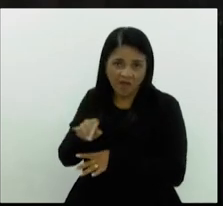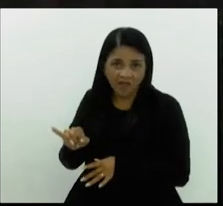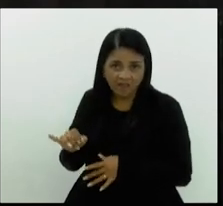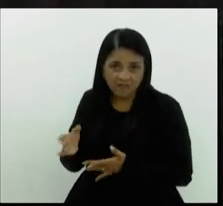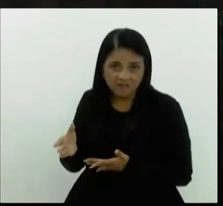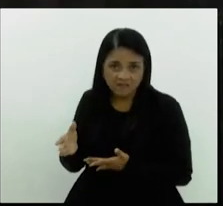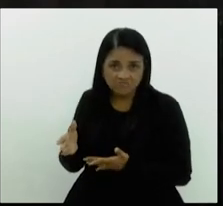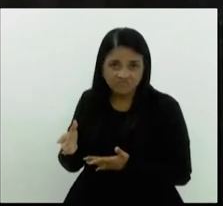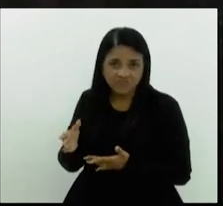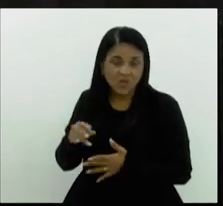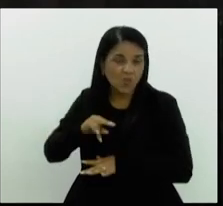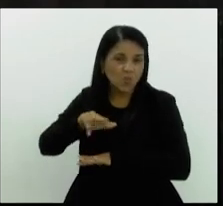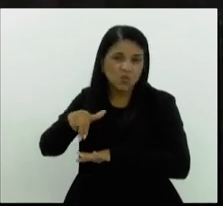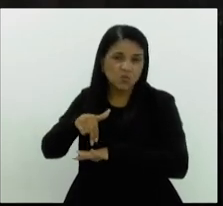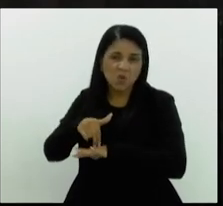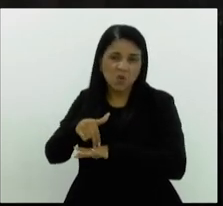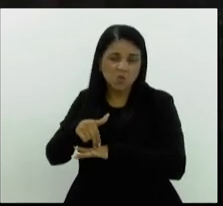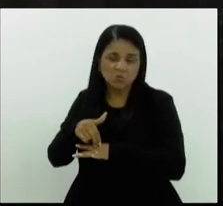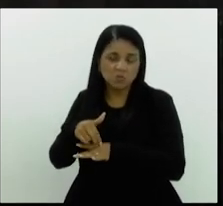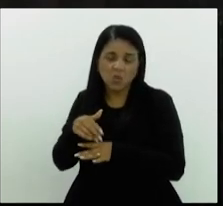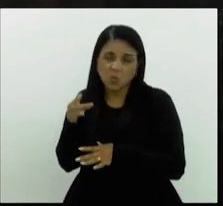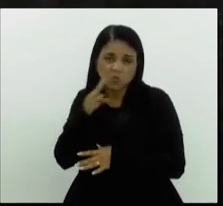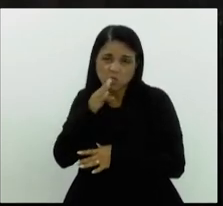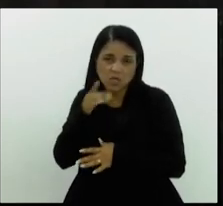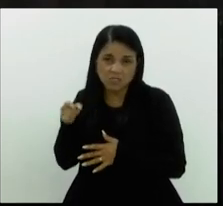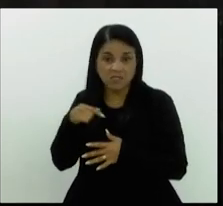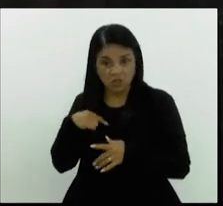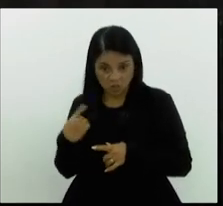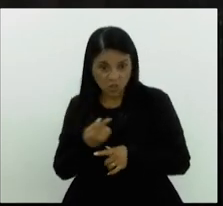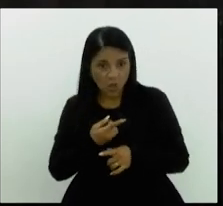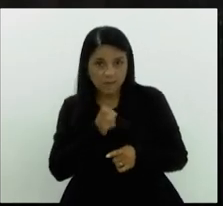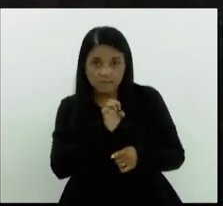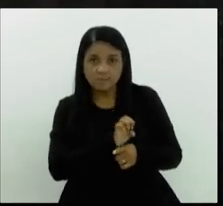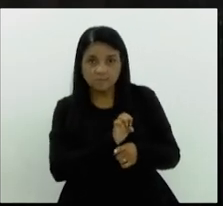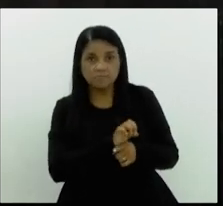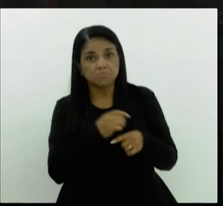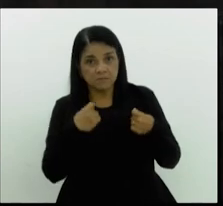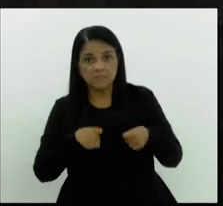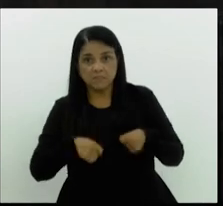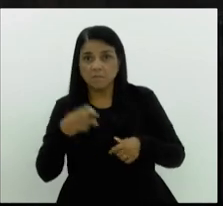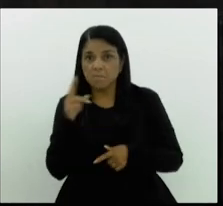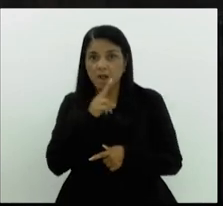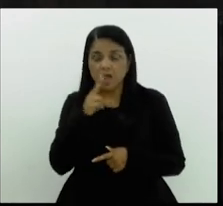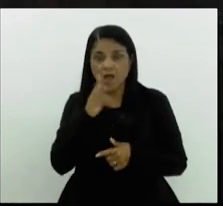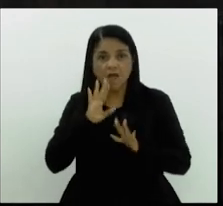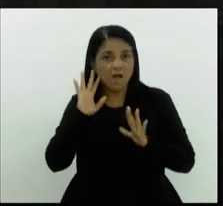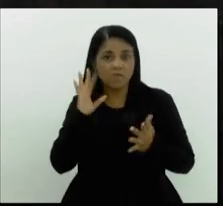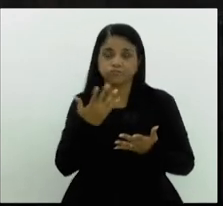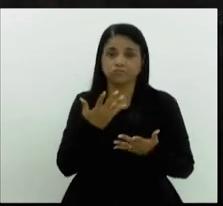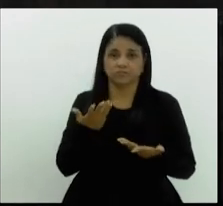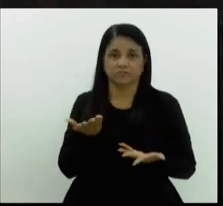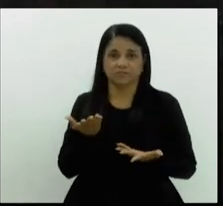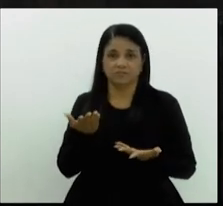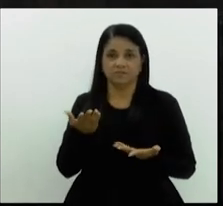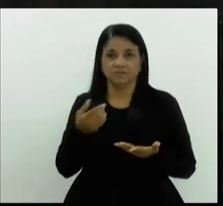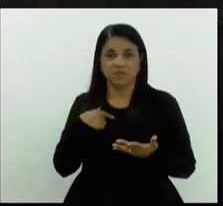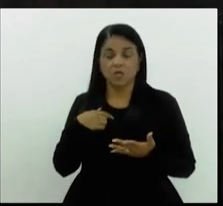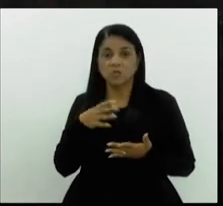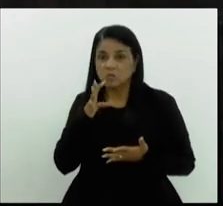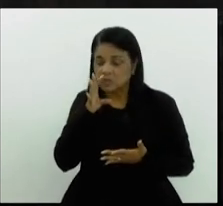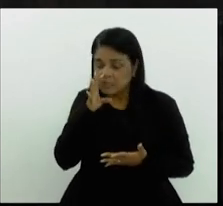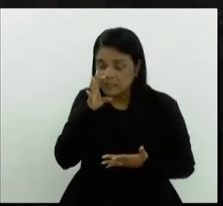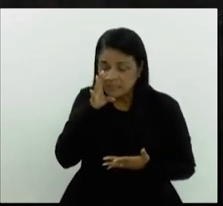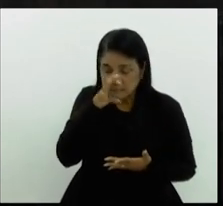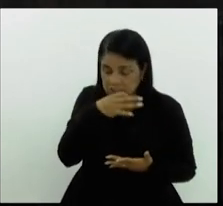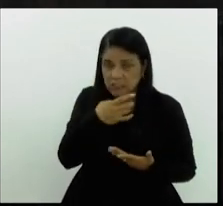União não tem pressa, e, nós temos, mas nós temos. Então, eu estou aqui insistindo nesse